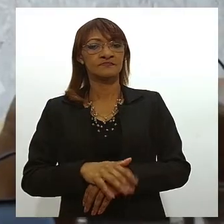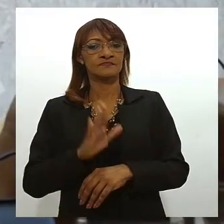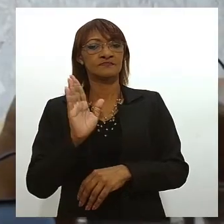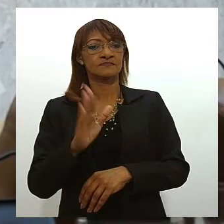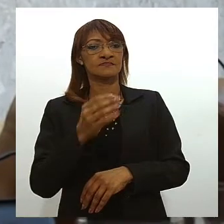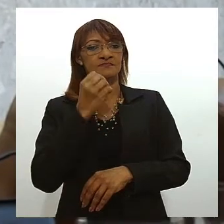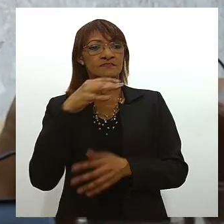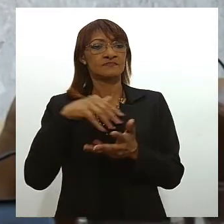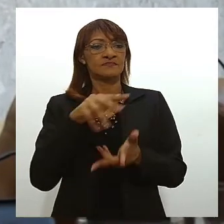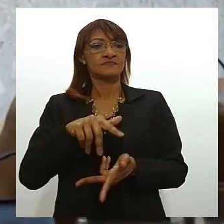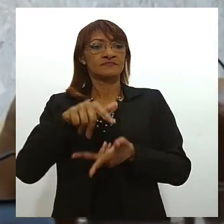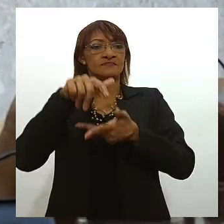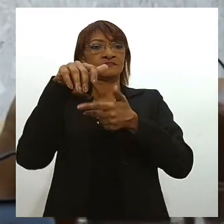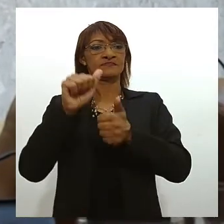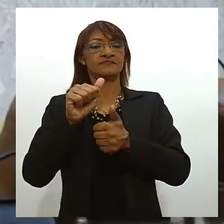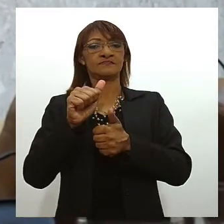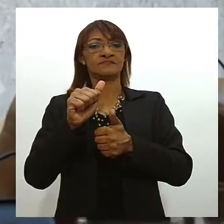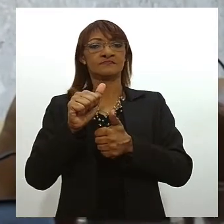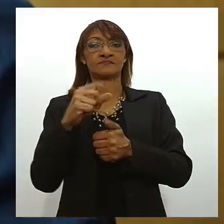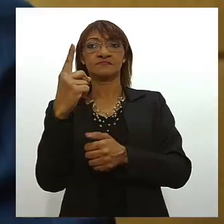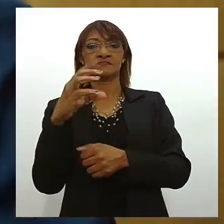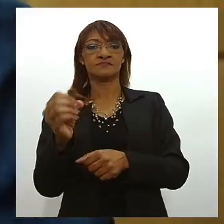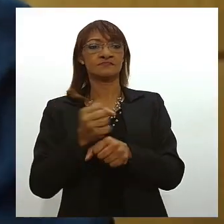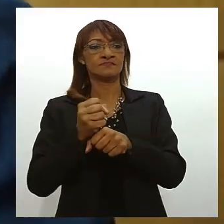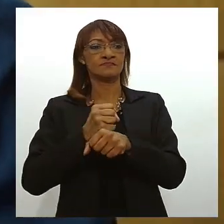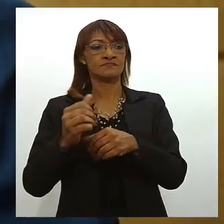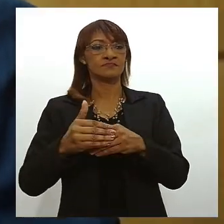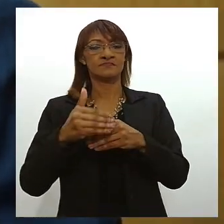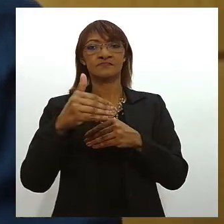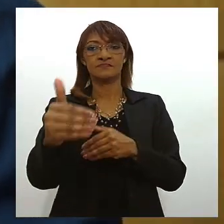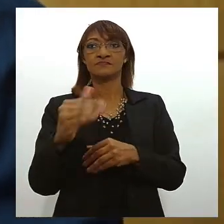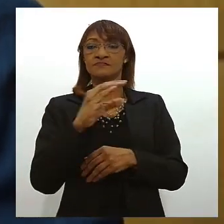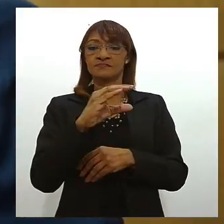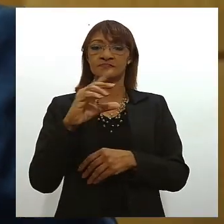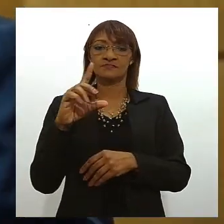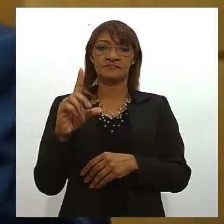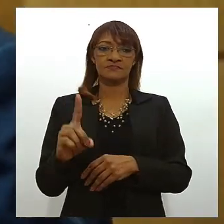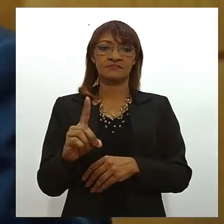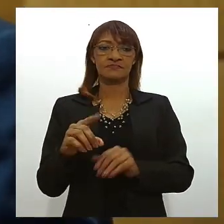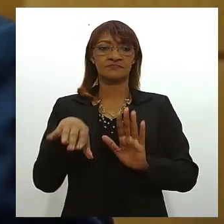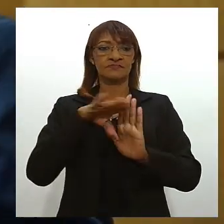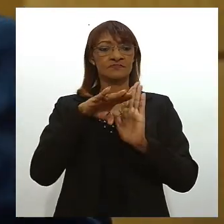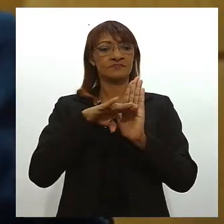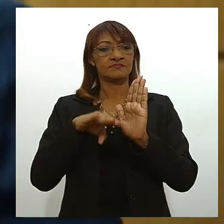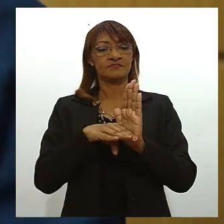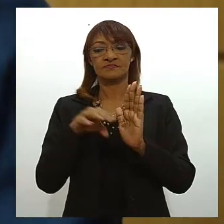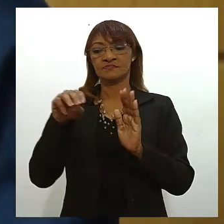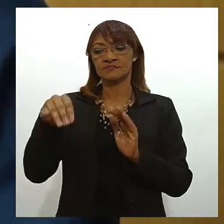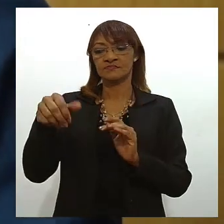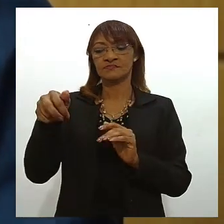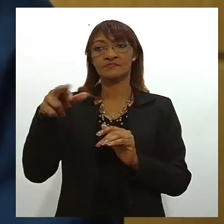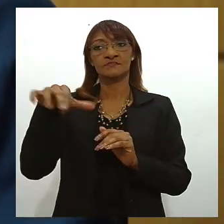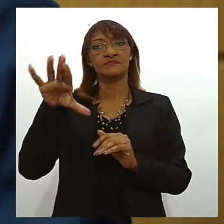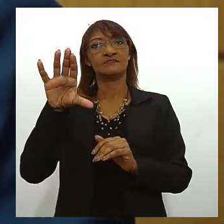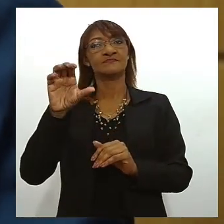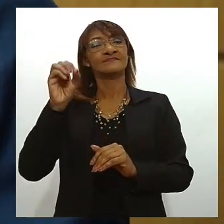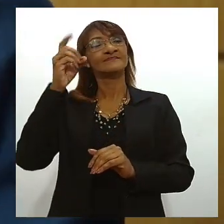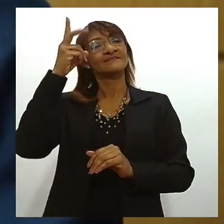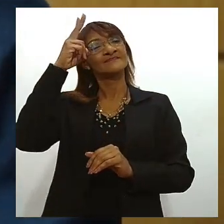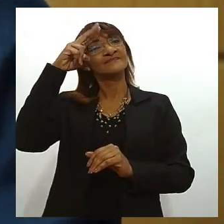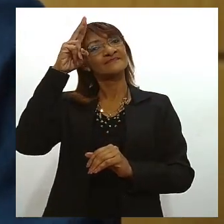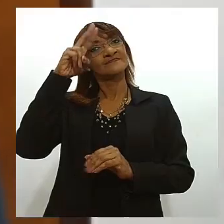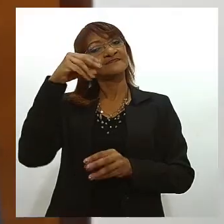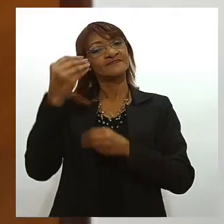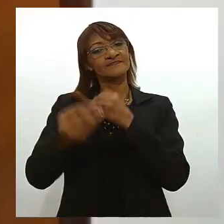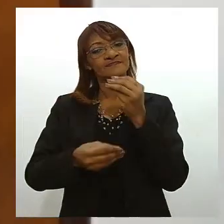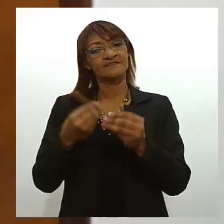e sustentável nos próximos dez anos o coordenador do plano Marcelo Barberino de Oliveira lembra como surgiu